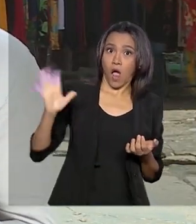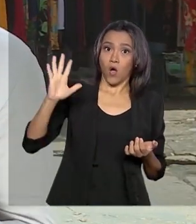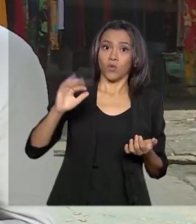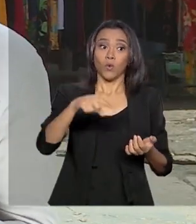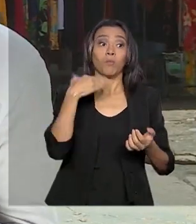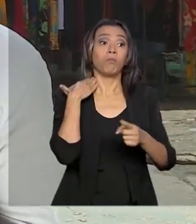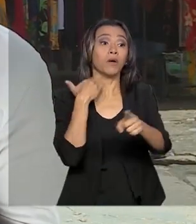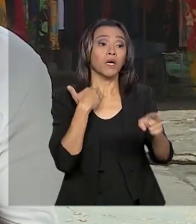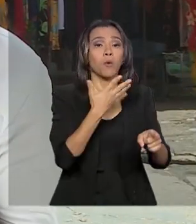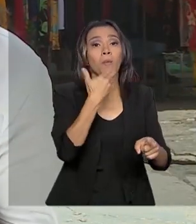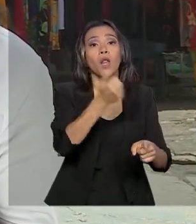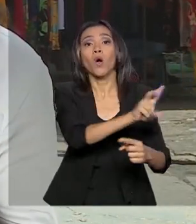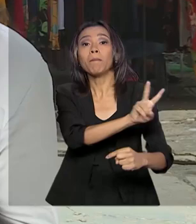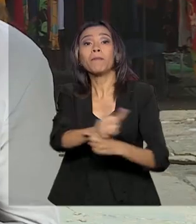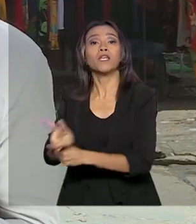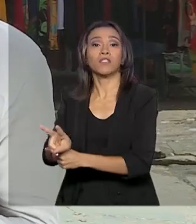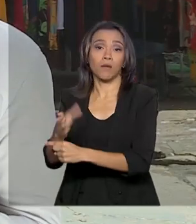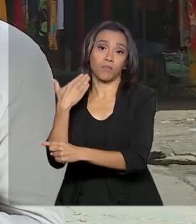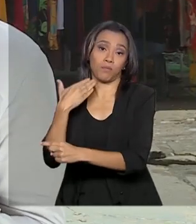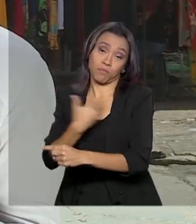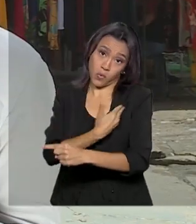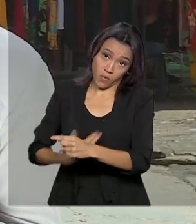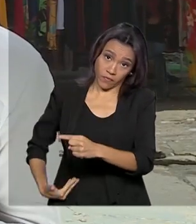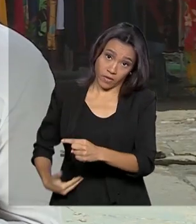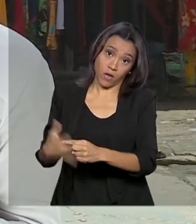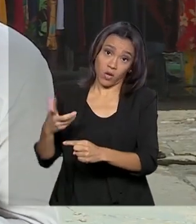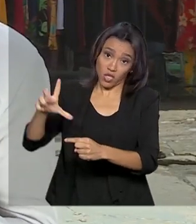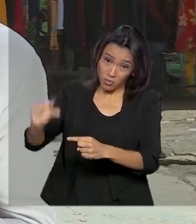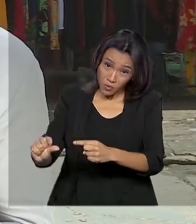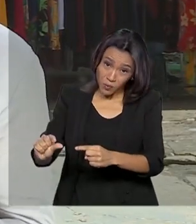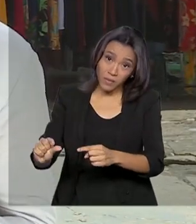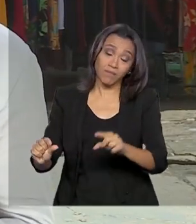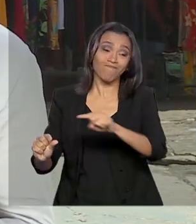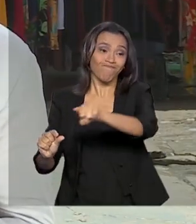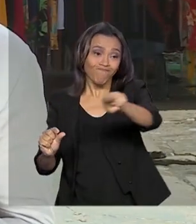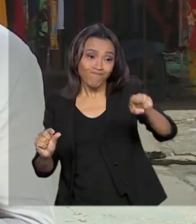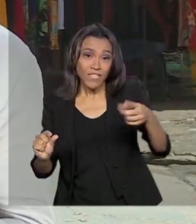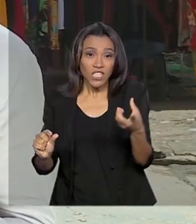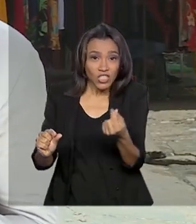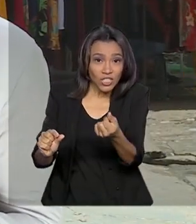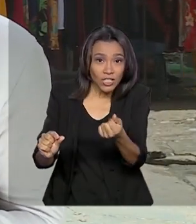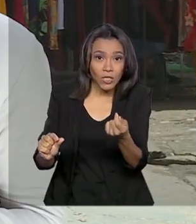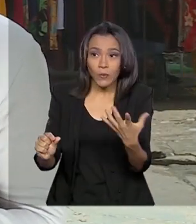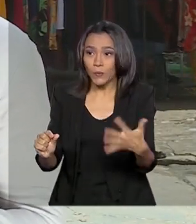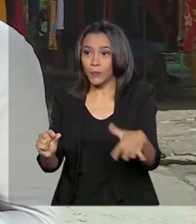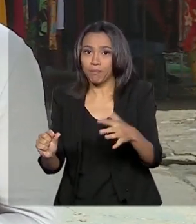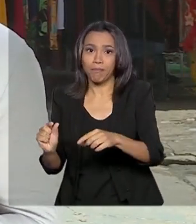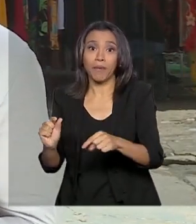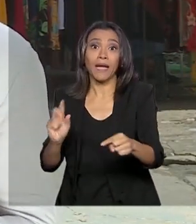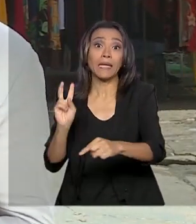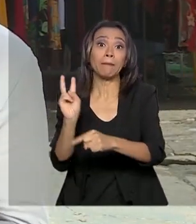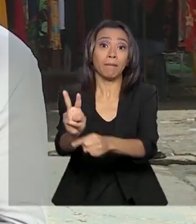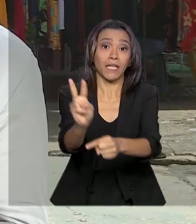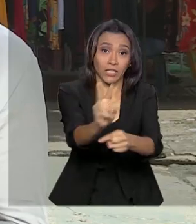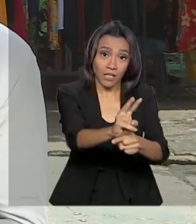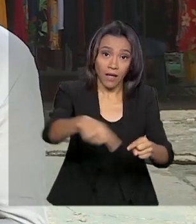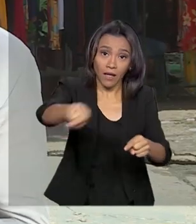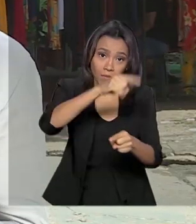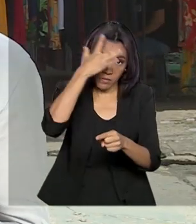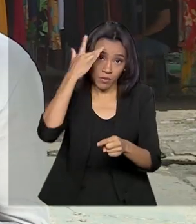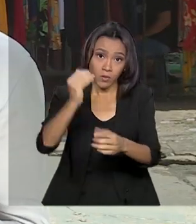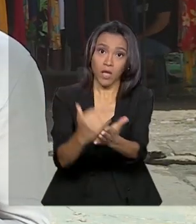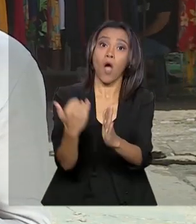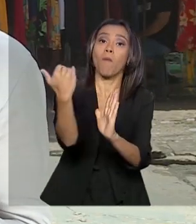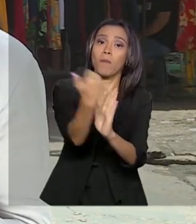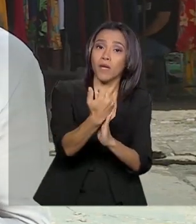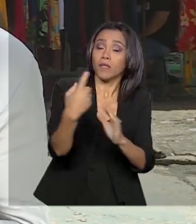governo porque ganham mais com isso. Mas quando diminui, a quantidade de dinheiro disponível para emprestar para o consumidor aumenta, o